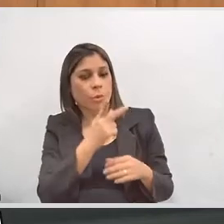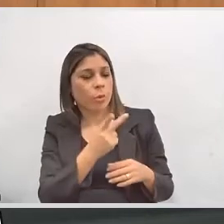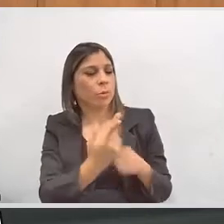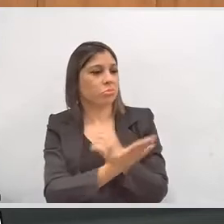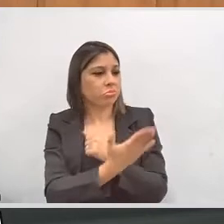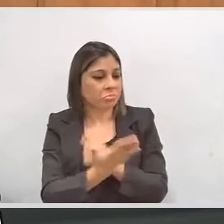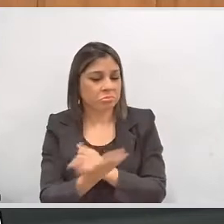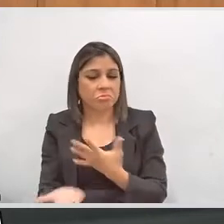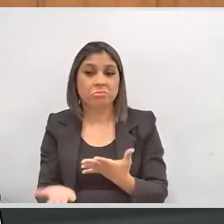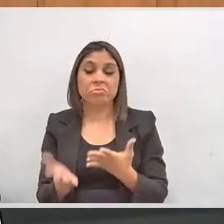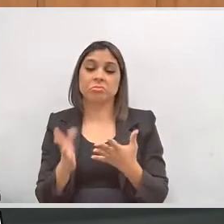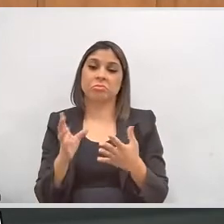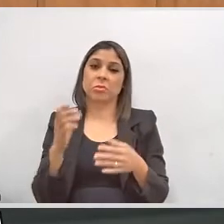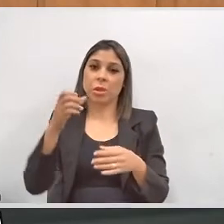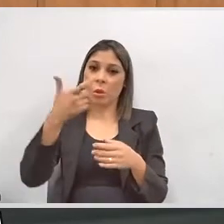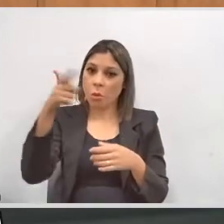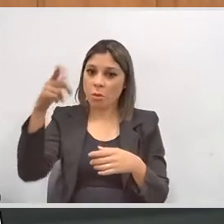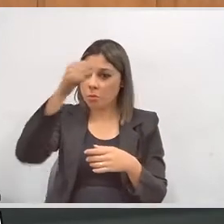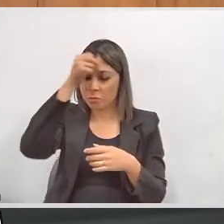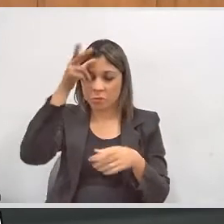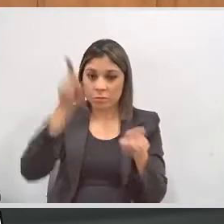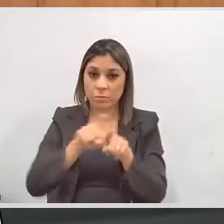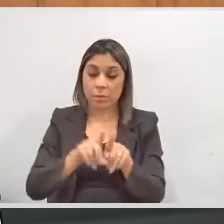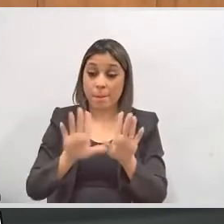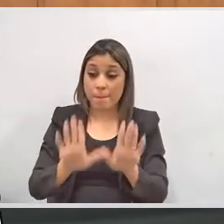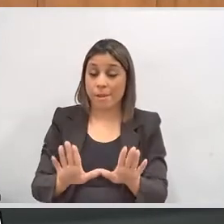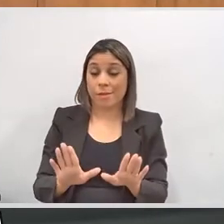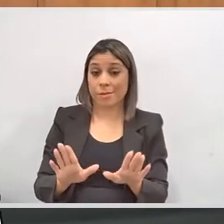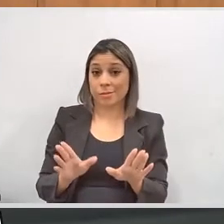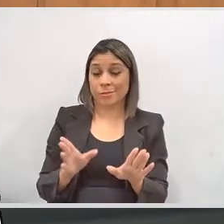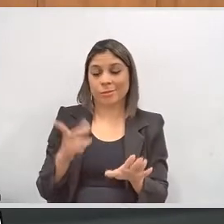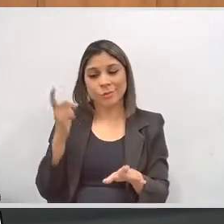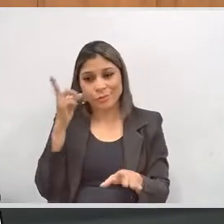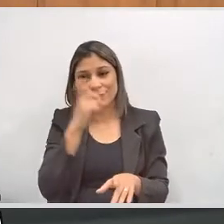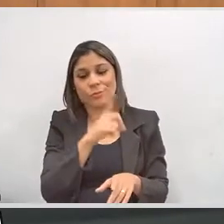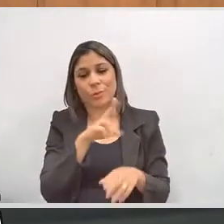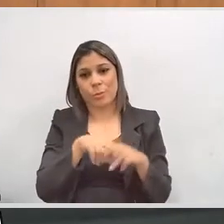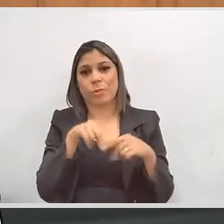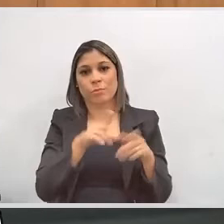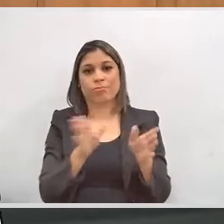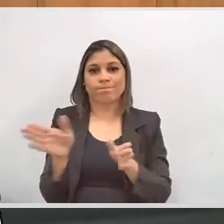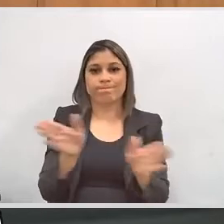sentimos que há necessidade da ampliação desse acesso.